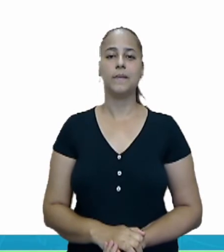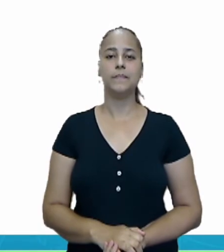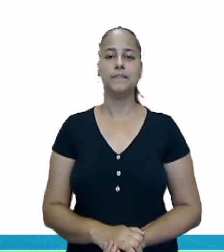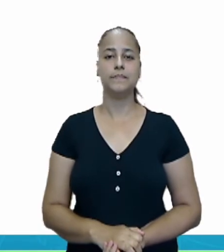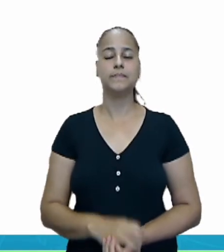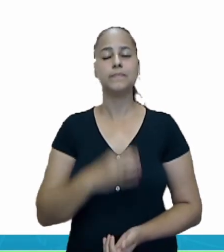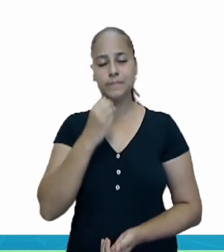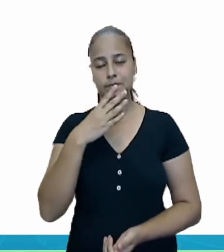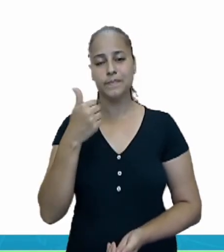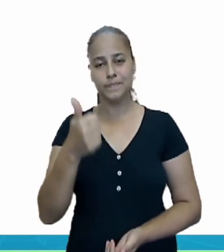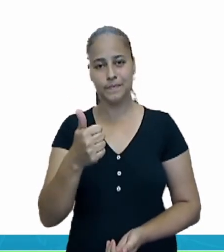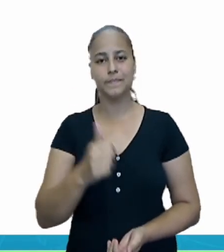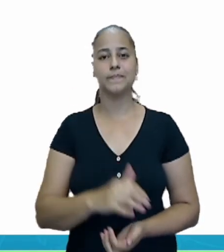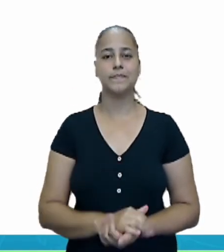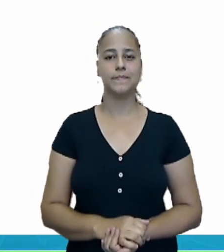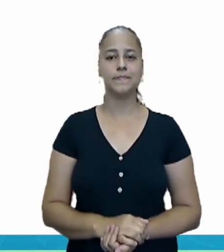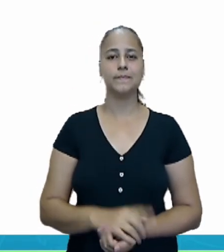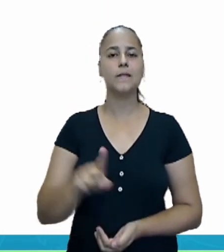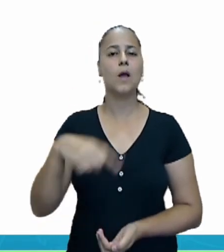Muito bem.